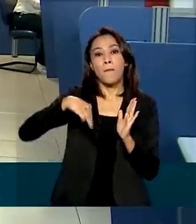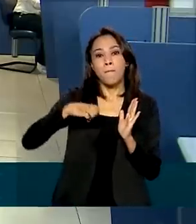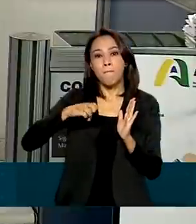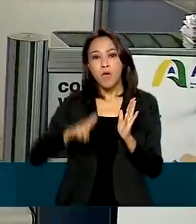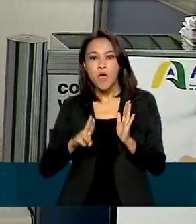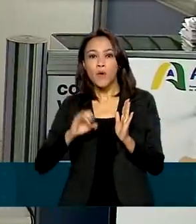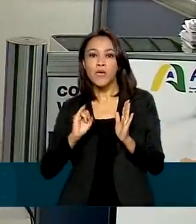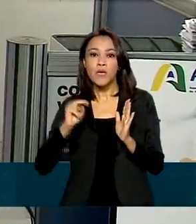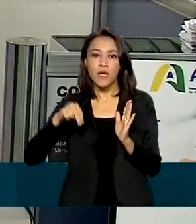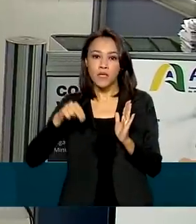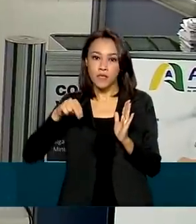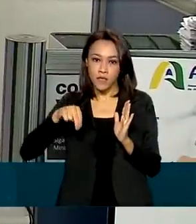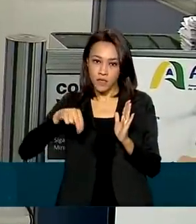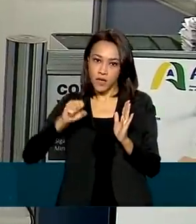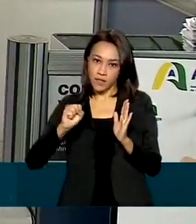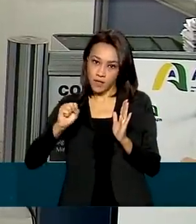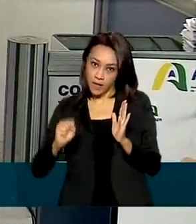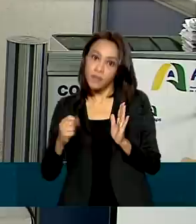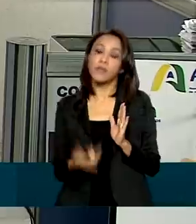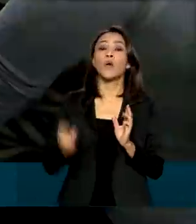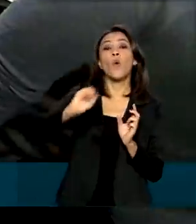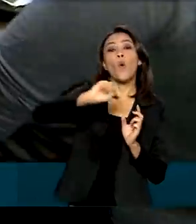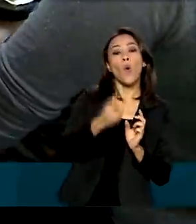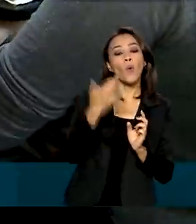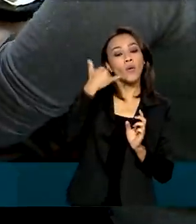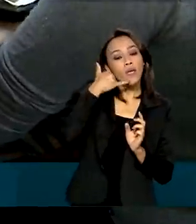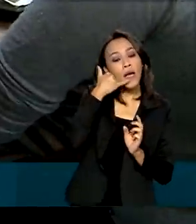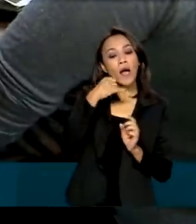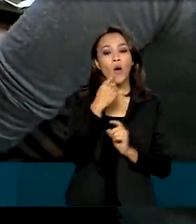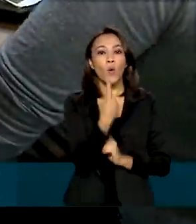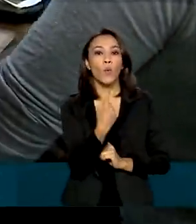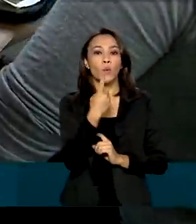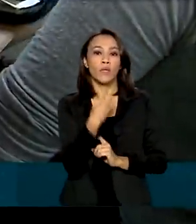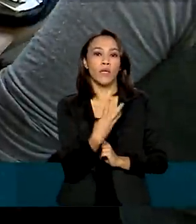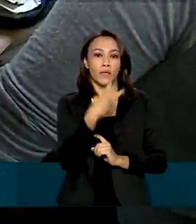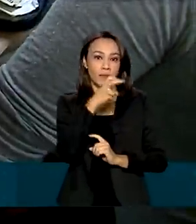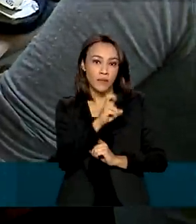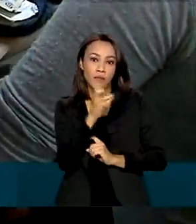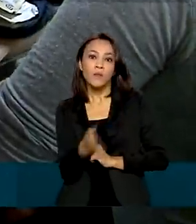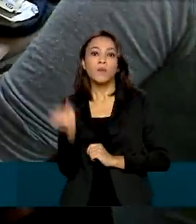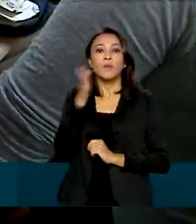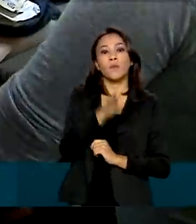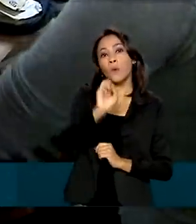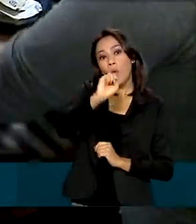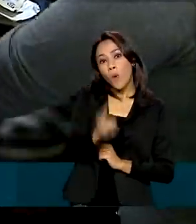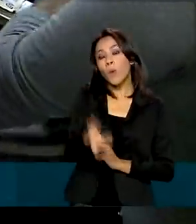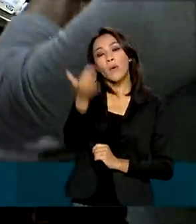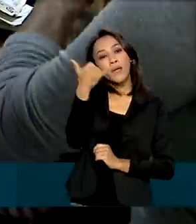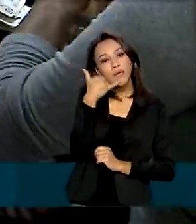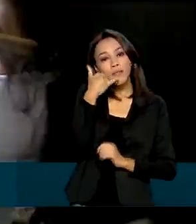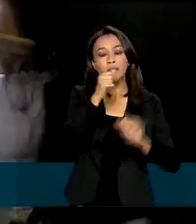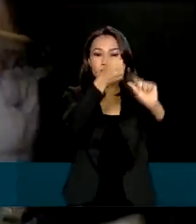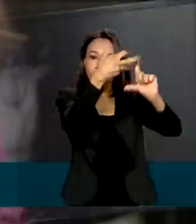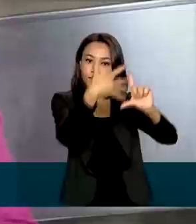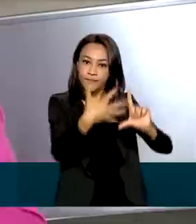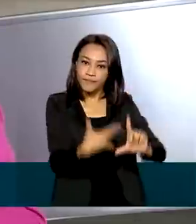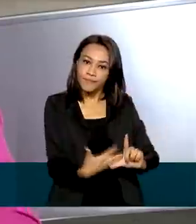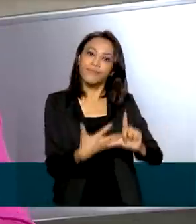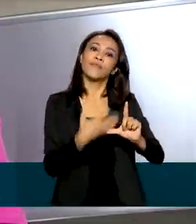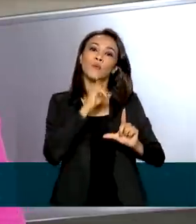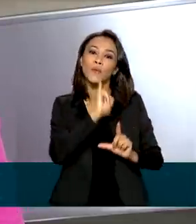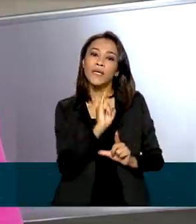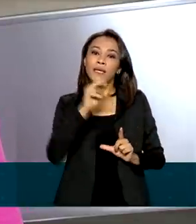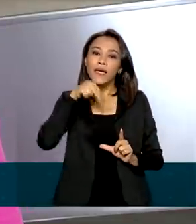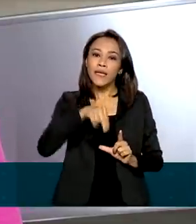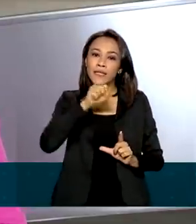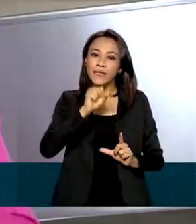celular ou também ligar na central de atendimento 135 ou ainda acessar o site do INSS na internet, é